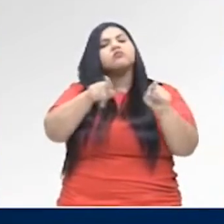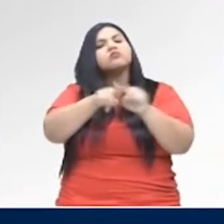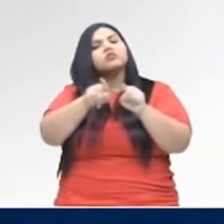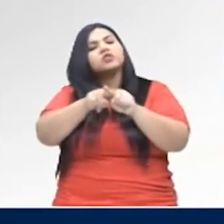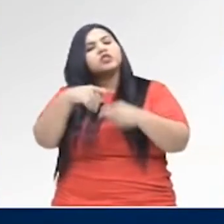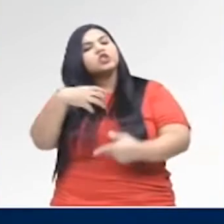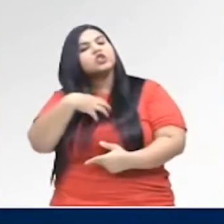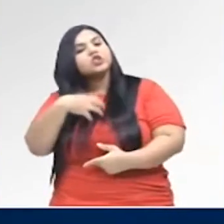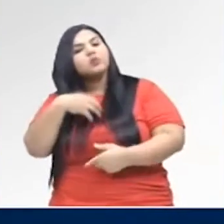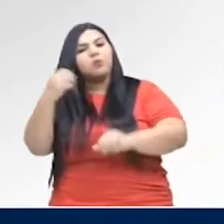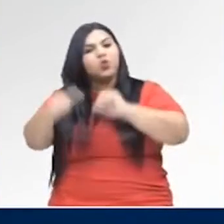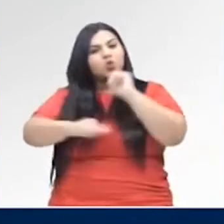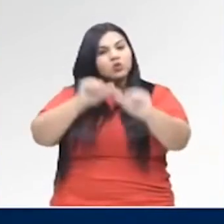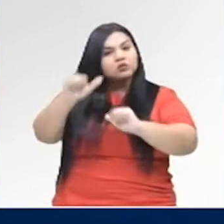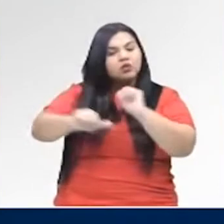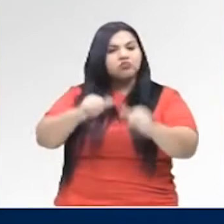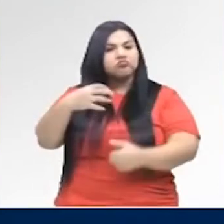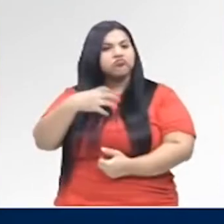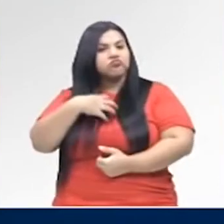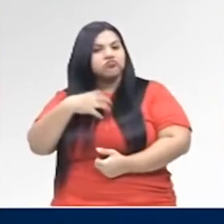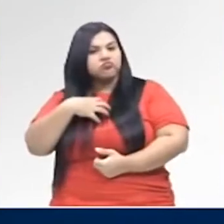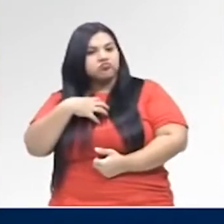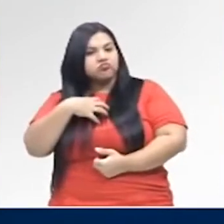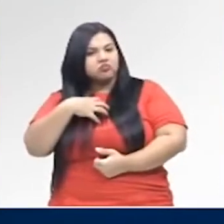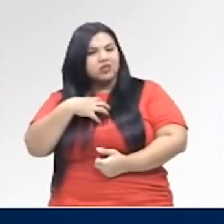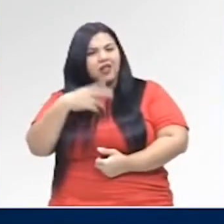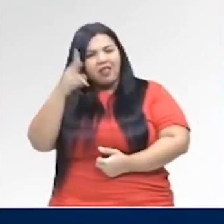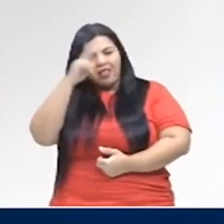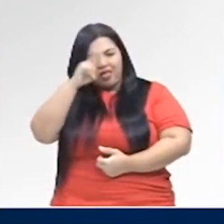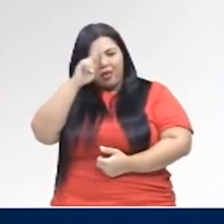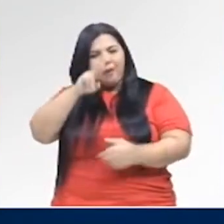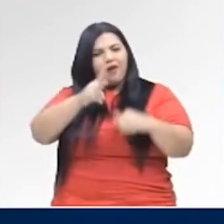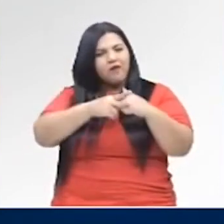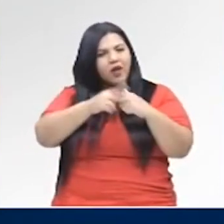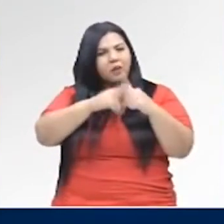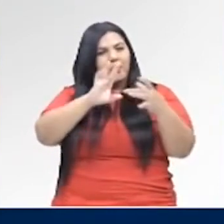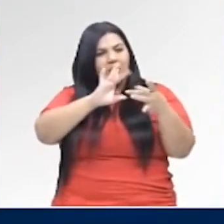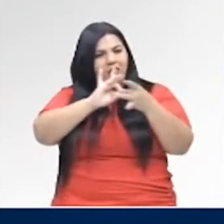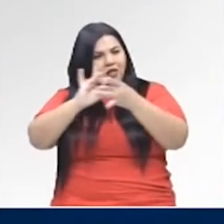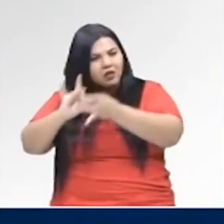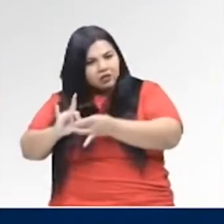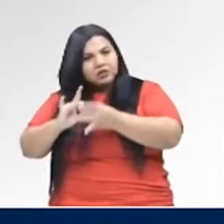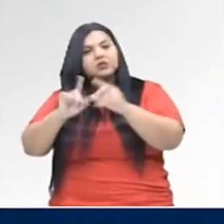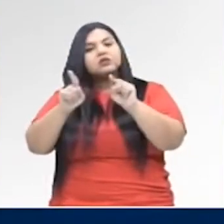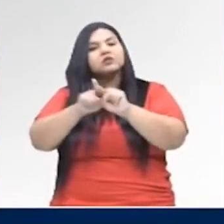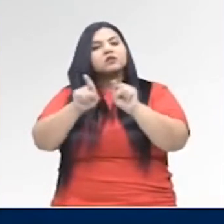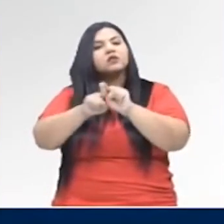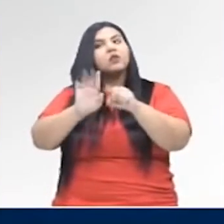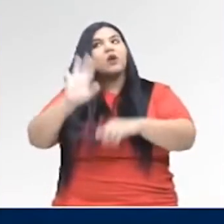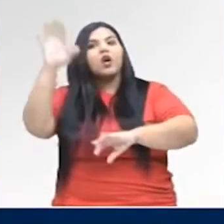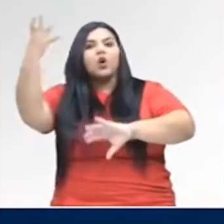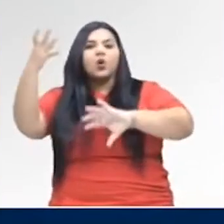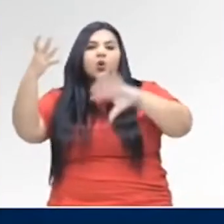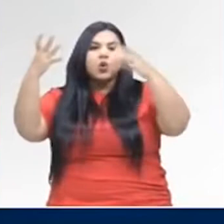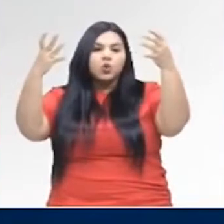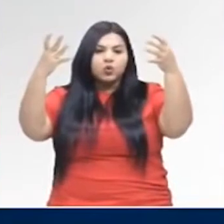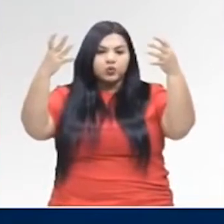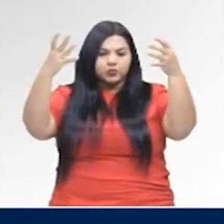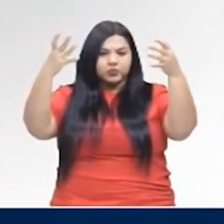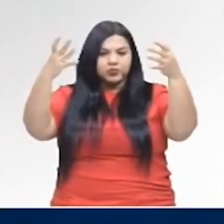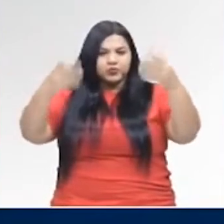mudança de estado, e aí você viu, lembra dos verbos de ligação? E também os verbos expressam fenômenos